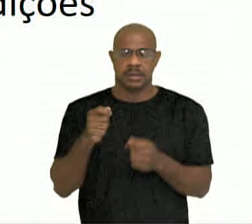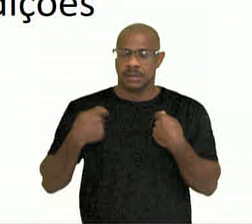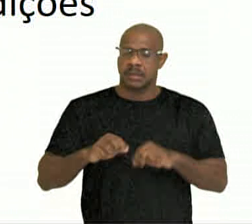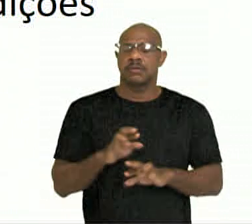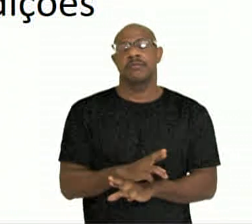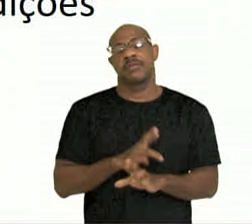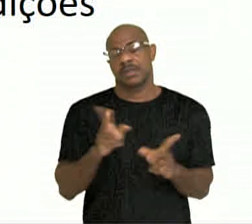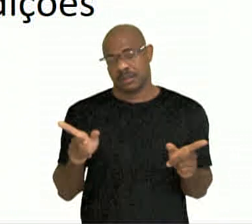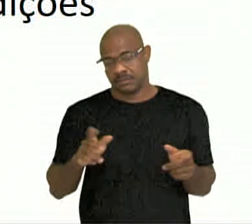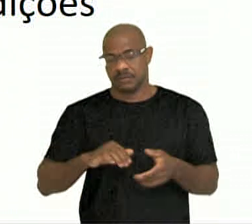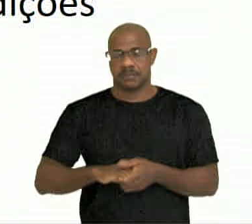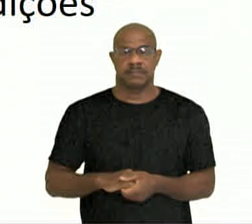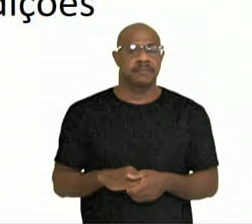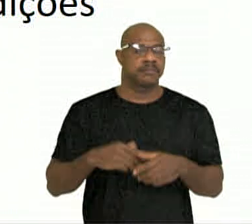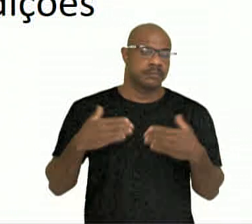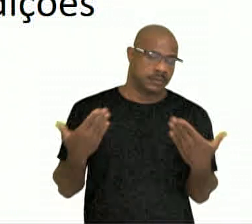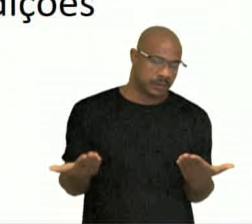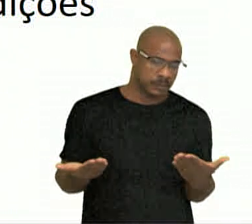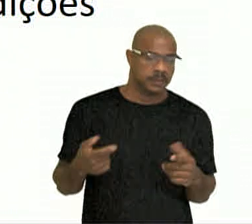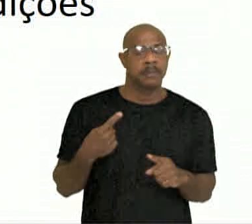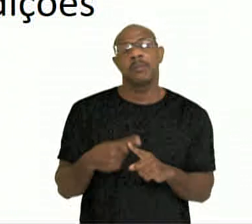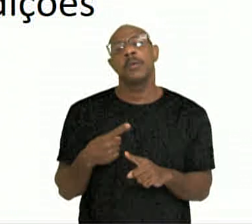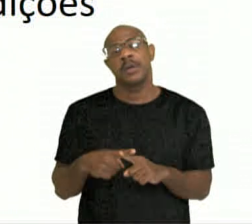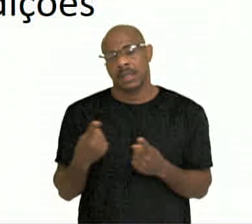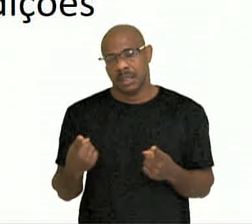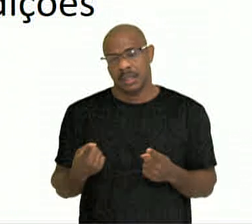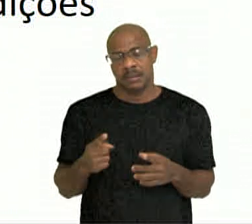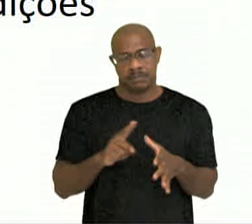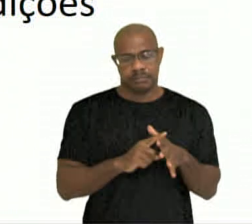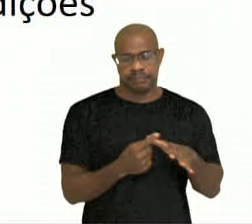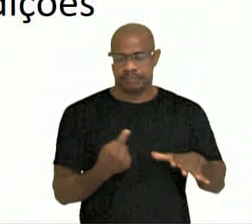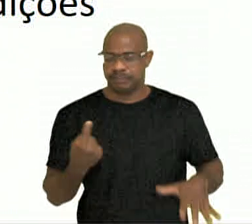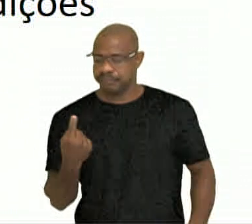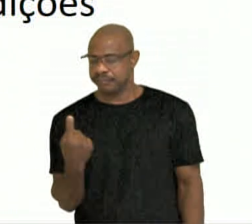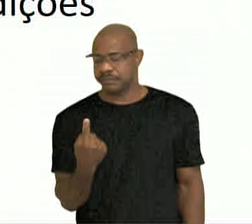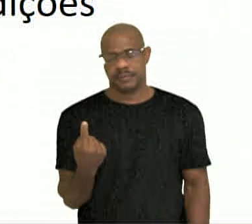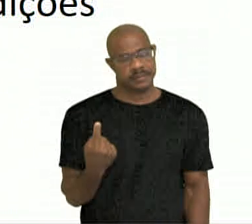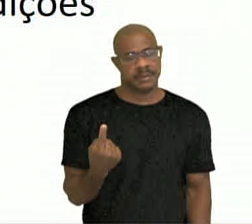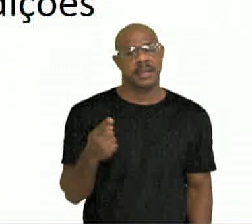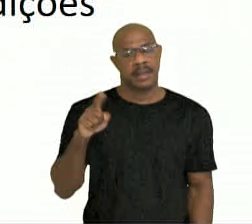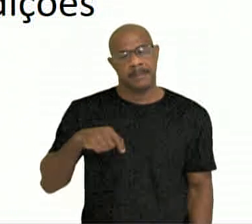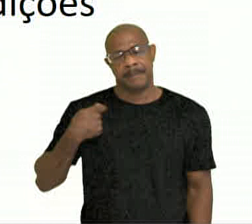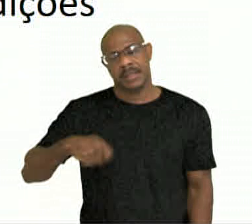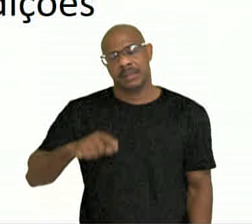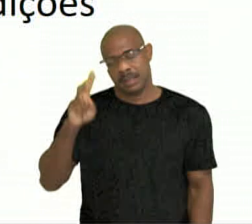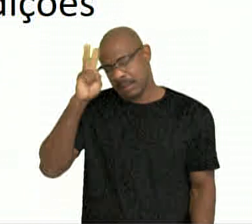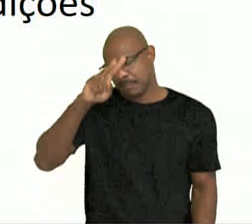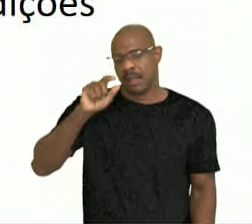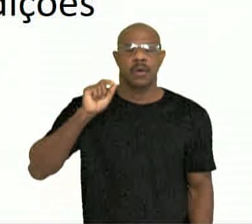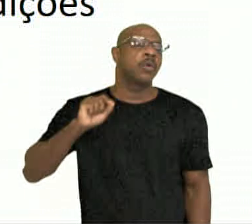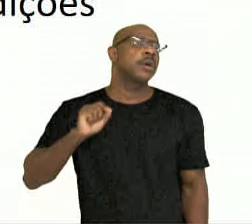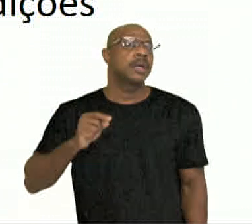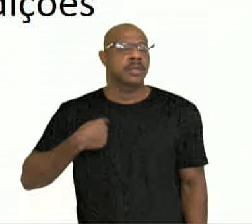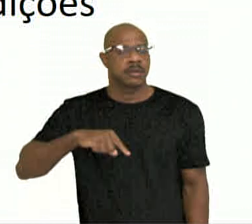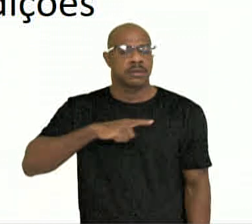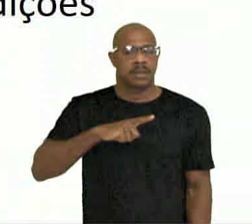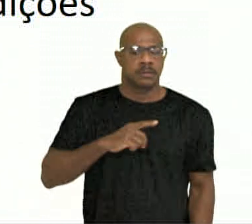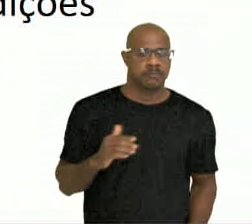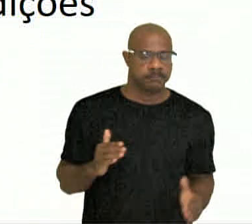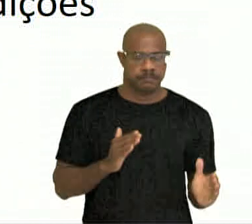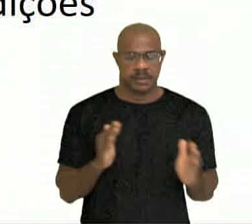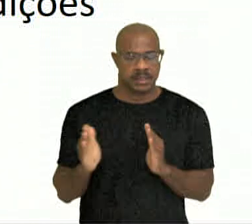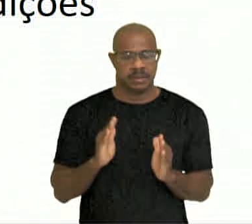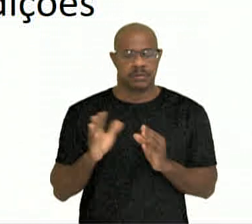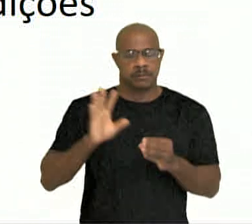diferente, em razão das condições individuais. É preciso lembrar que estamos no período de